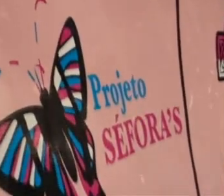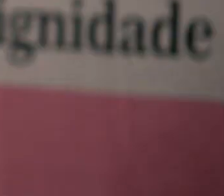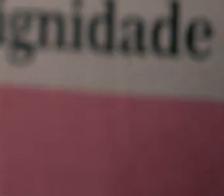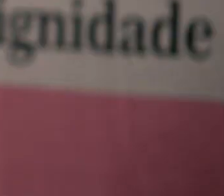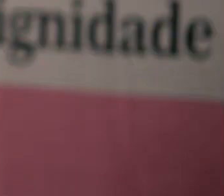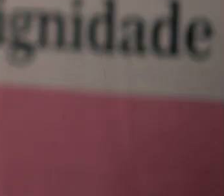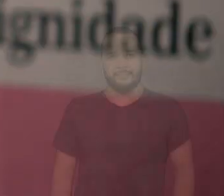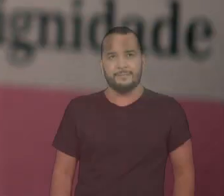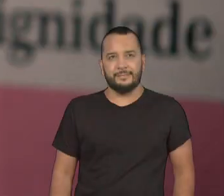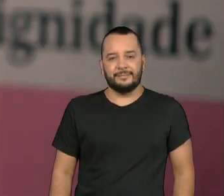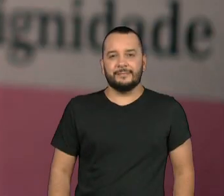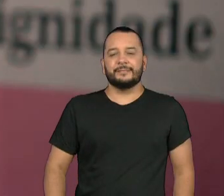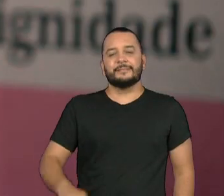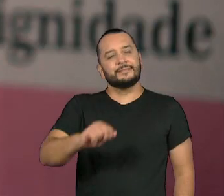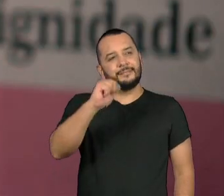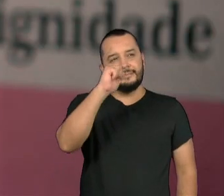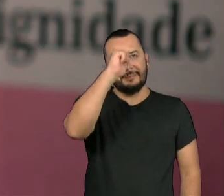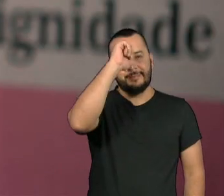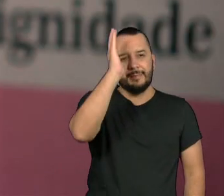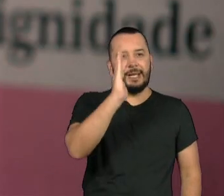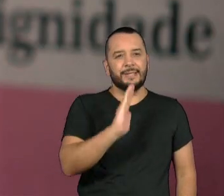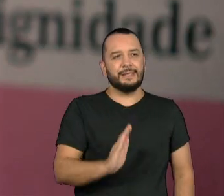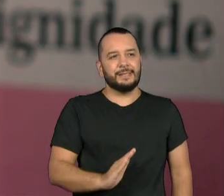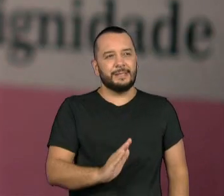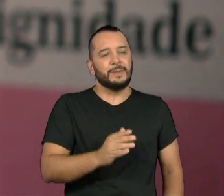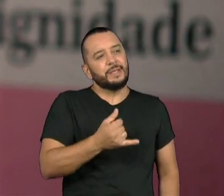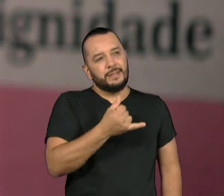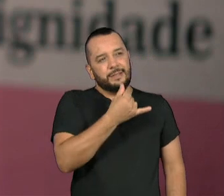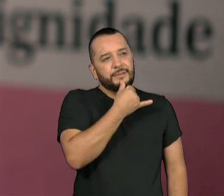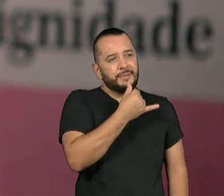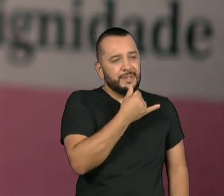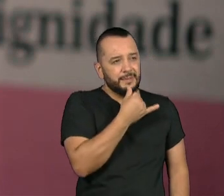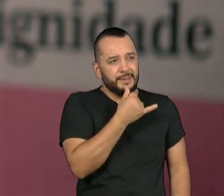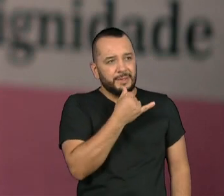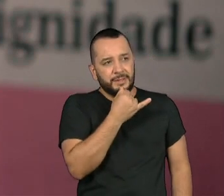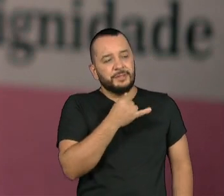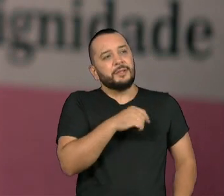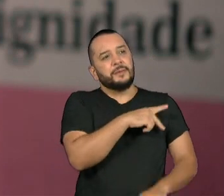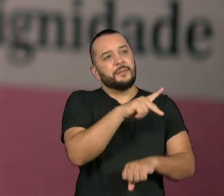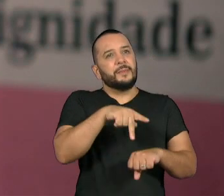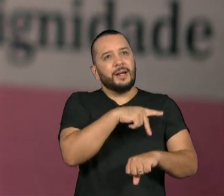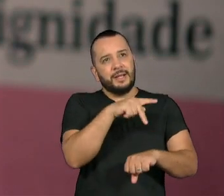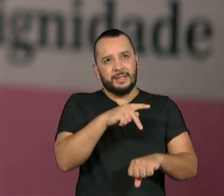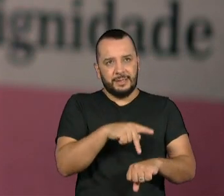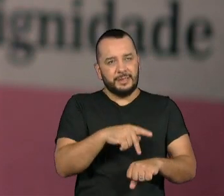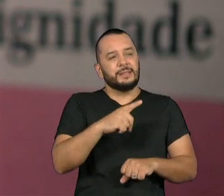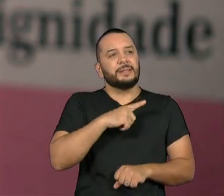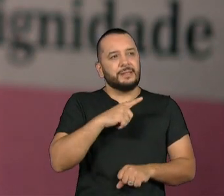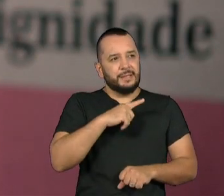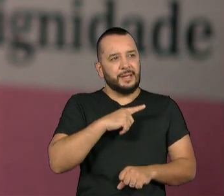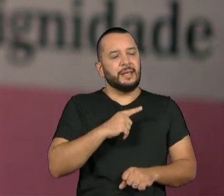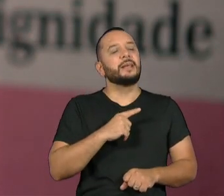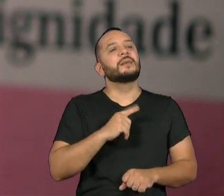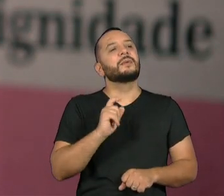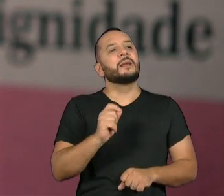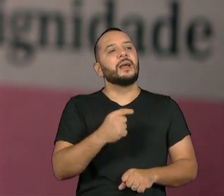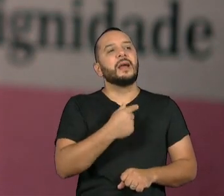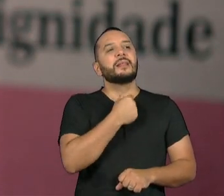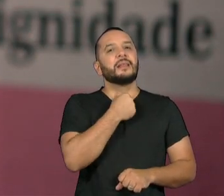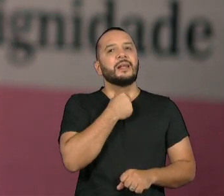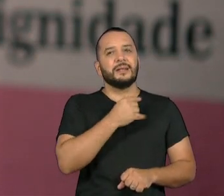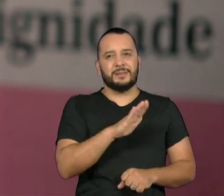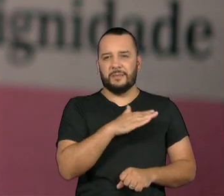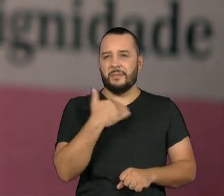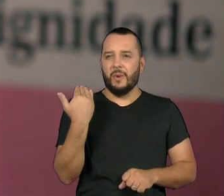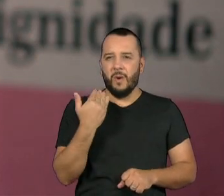O Brasil, infelizmente, ainda é o país que mais mata transexuais, que